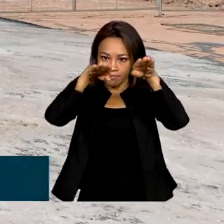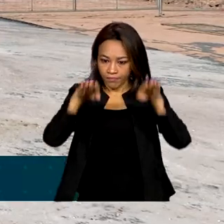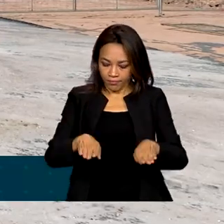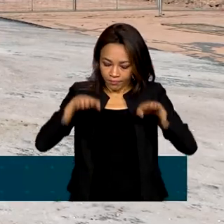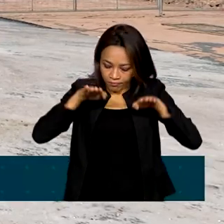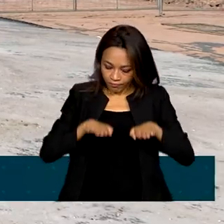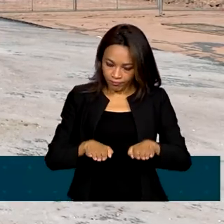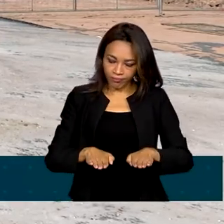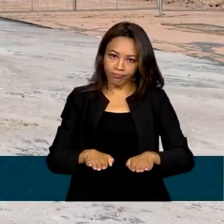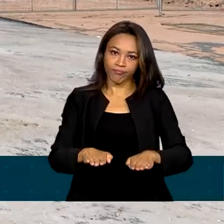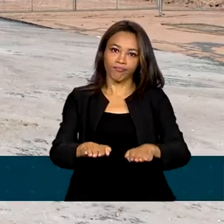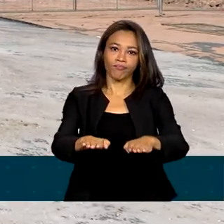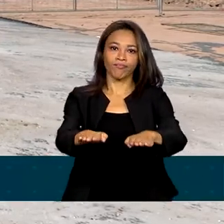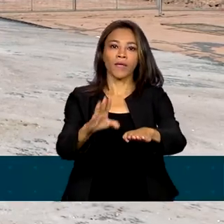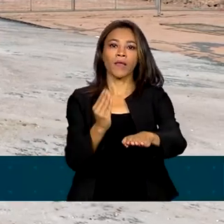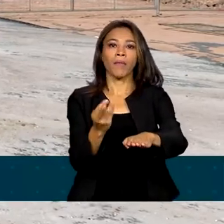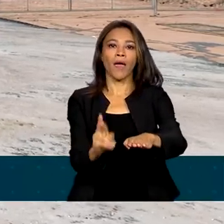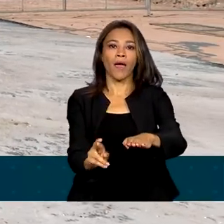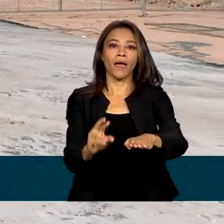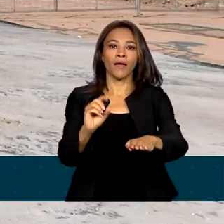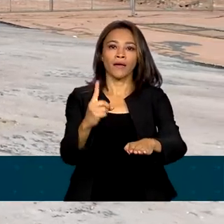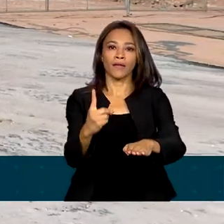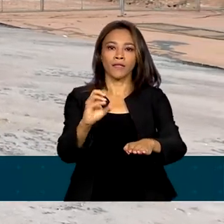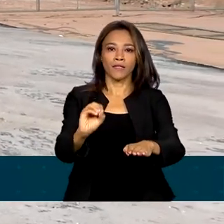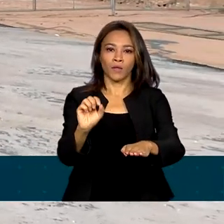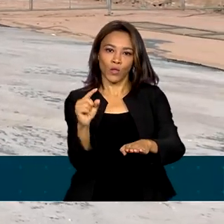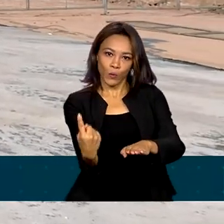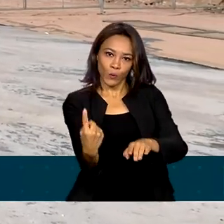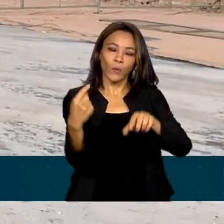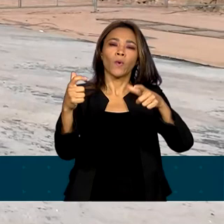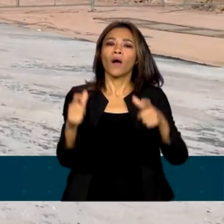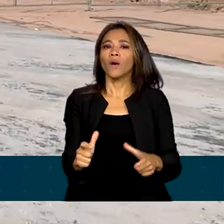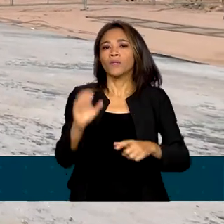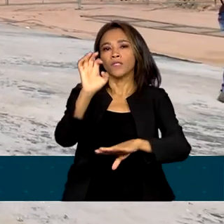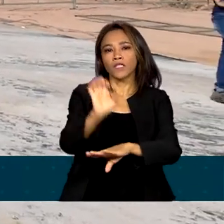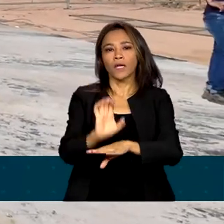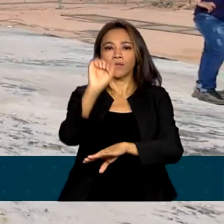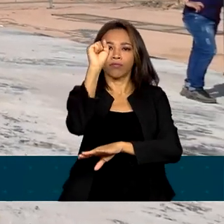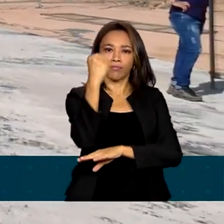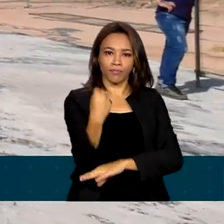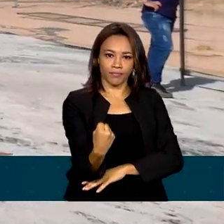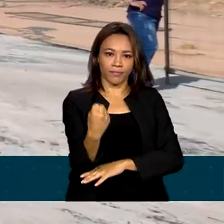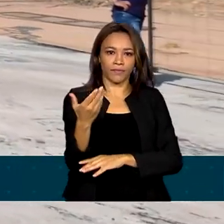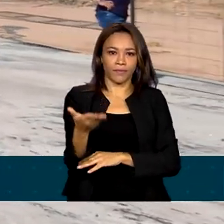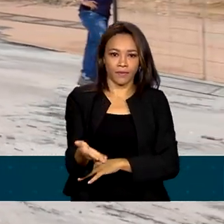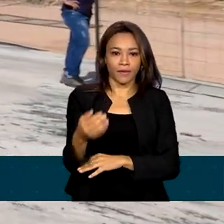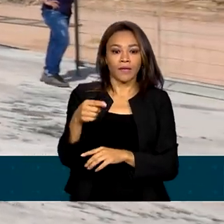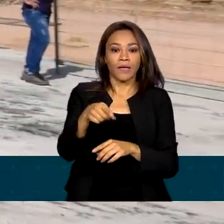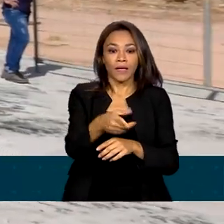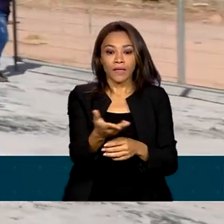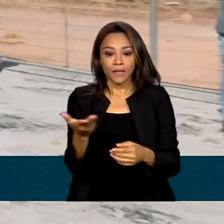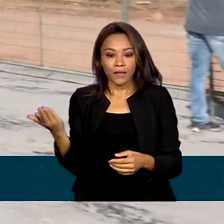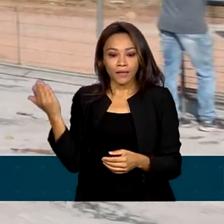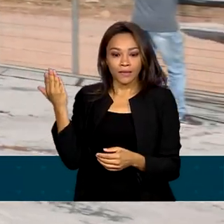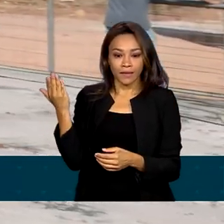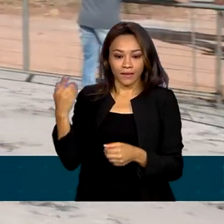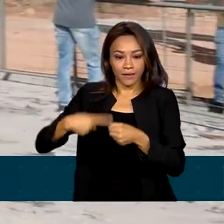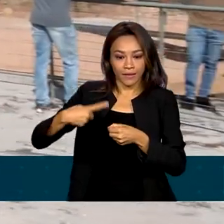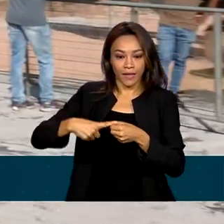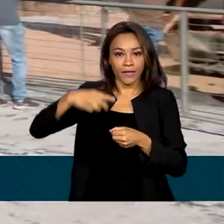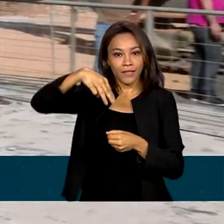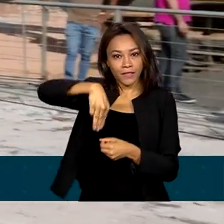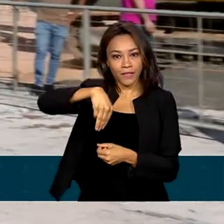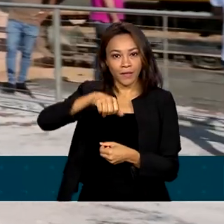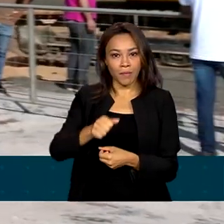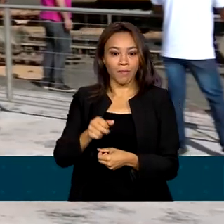-101, no município sergipano de Maruim, uma cidade com 16 mil habitantes que fica a 35 quilômetros